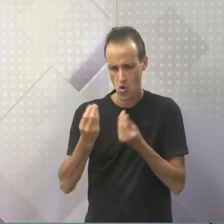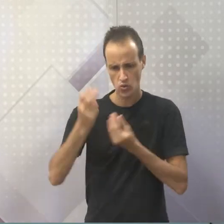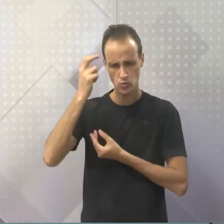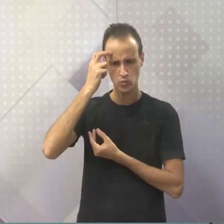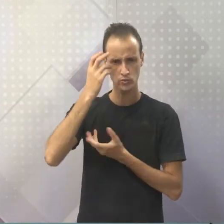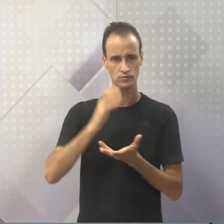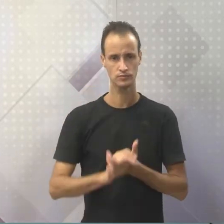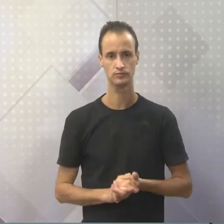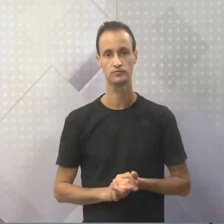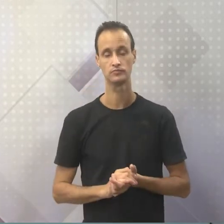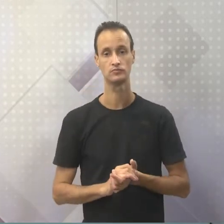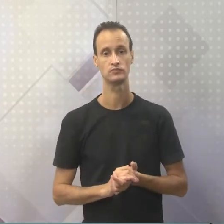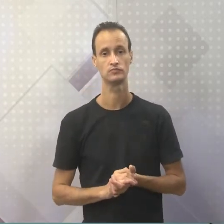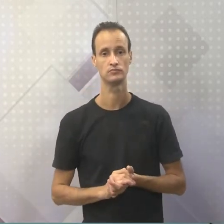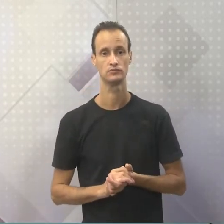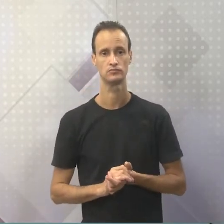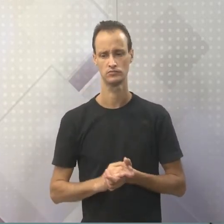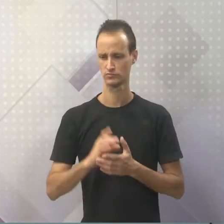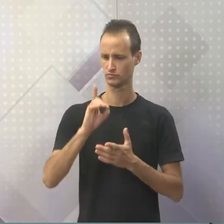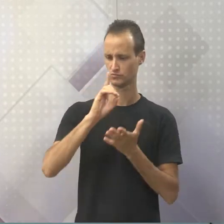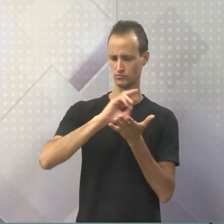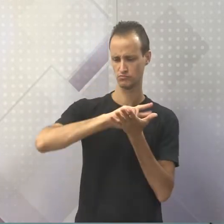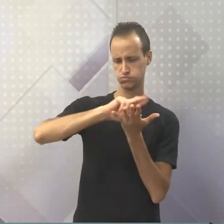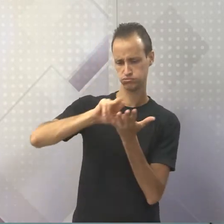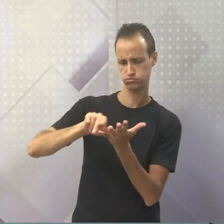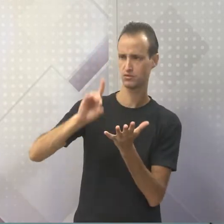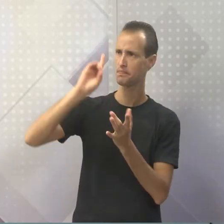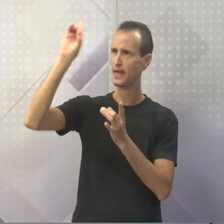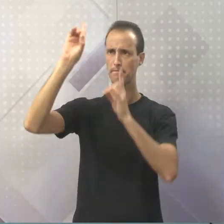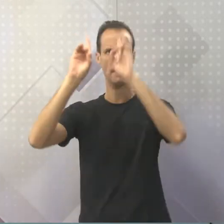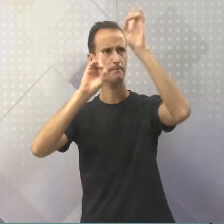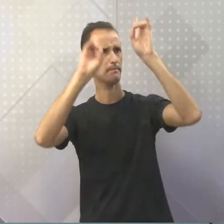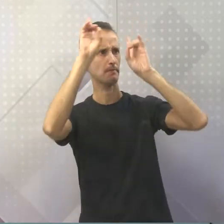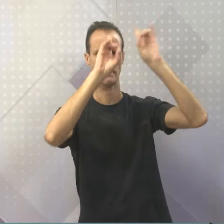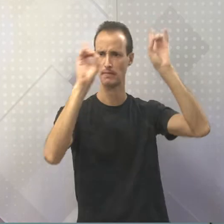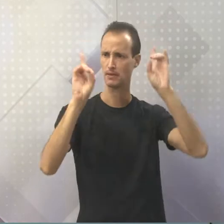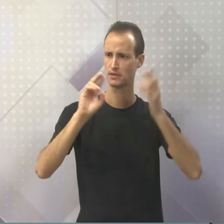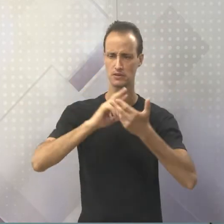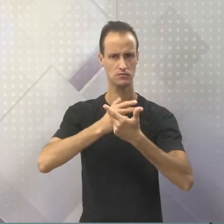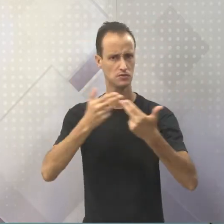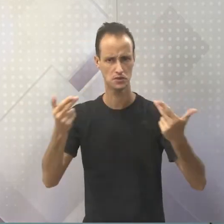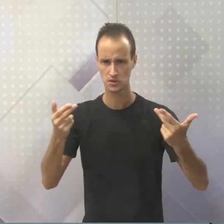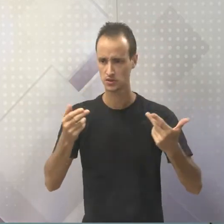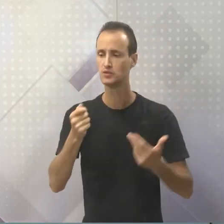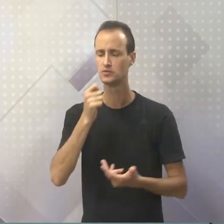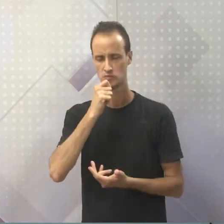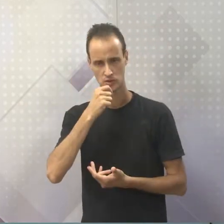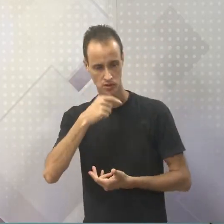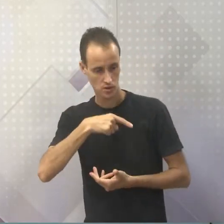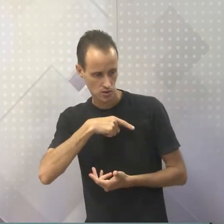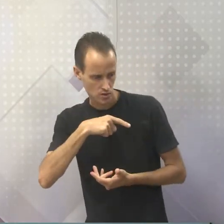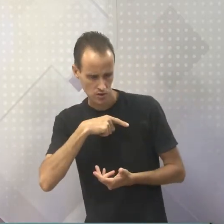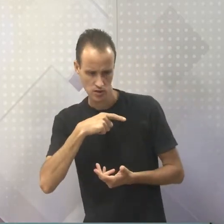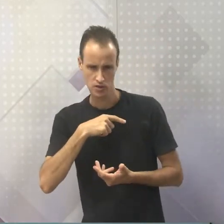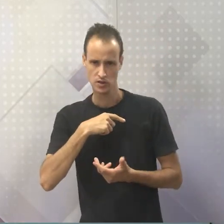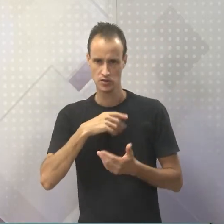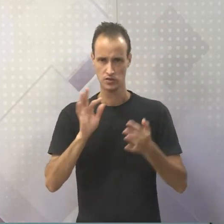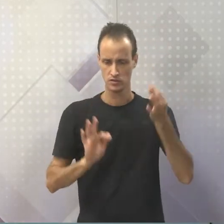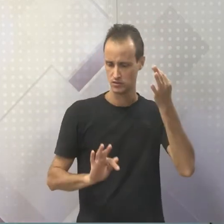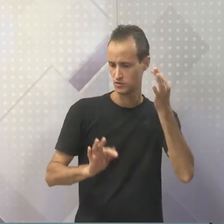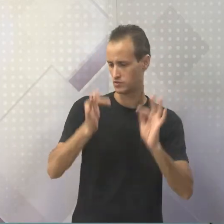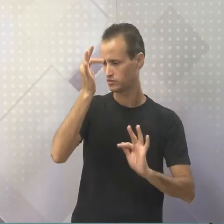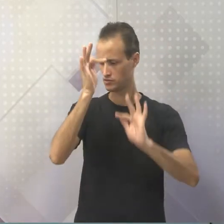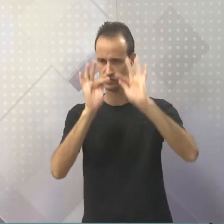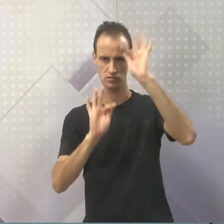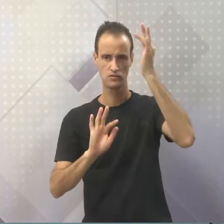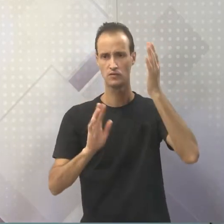cultura? Então, essa questão de deuses e deusas lá, criaturas mitológicas, ainda existe, é estudado, faz parte do folclore deles, com certeza,